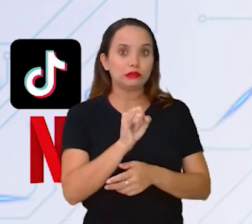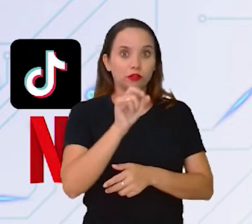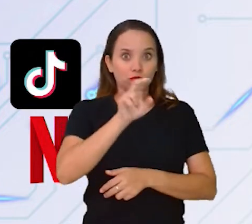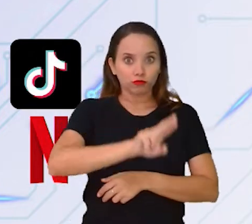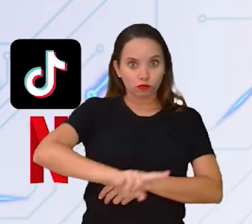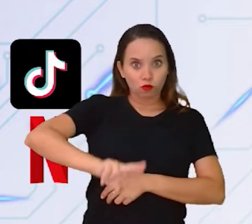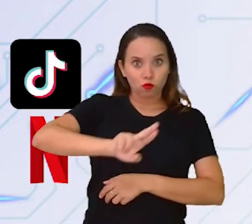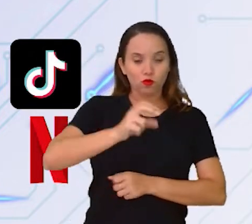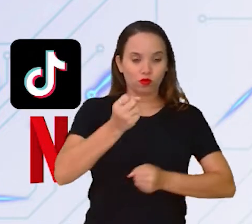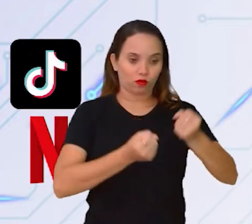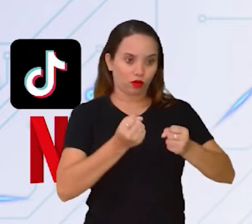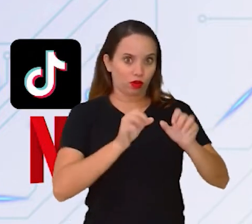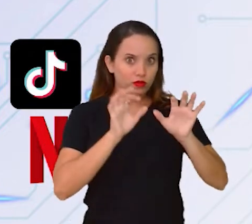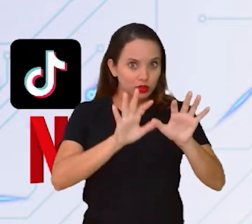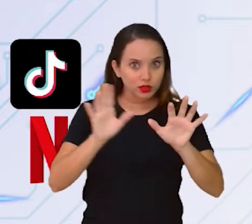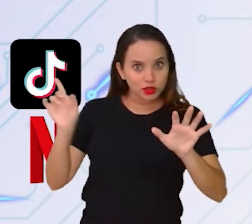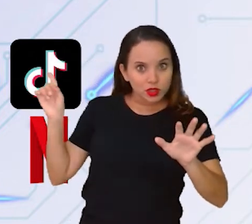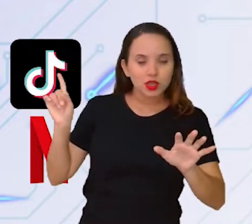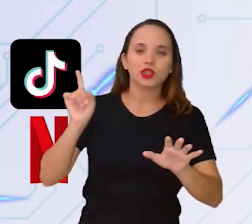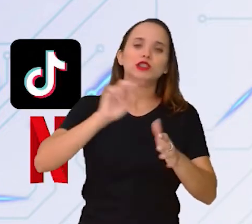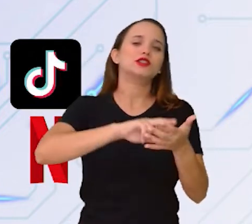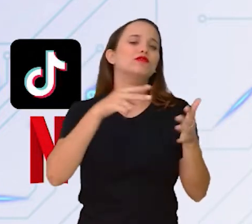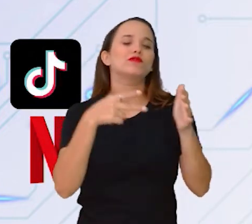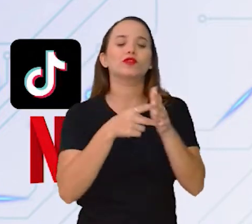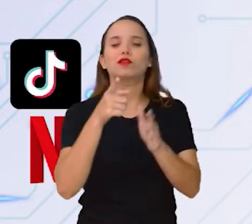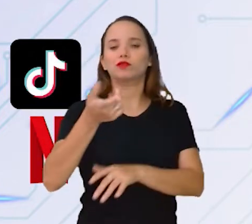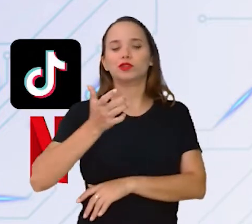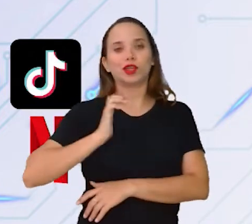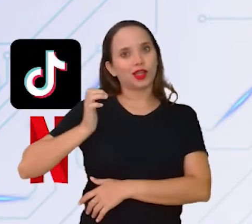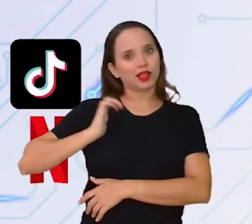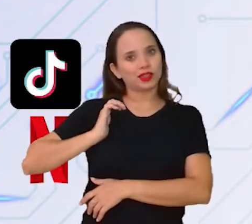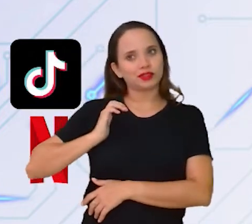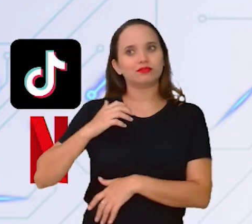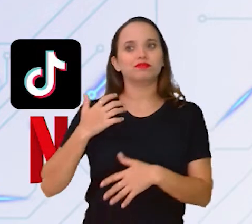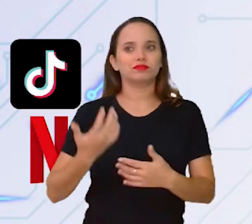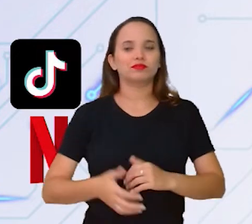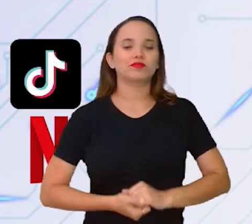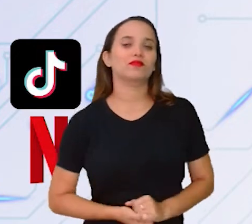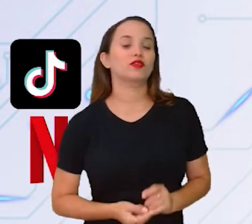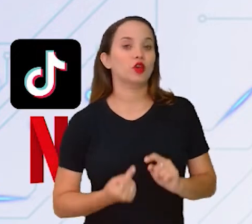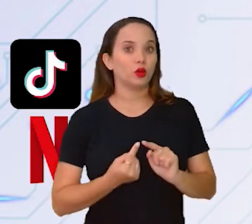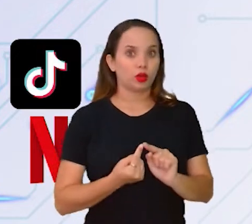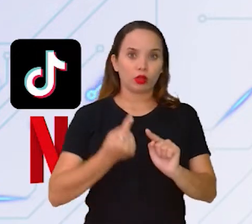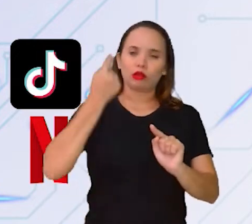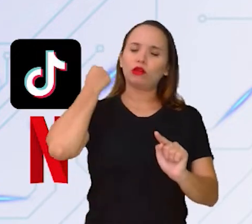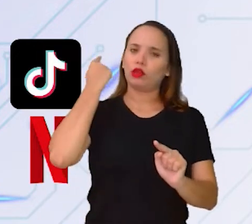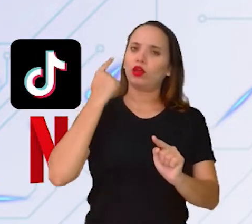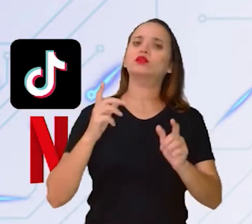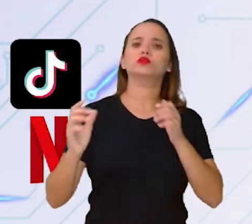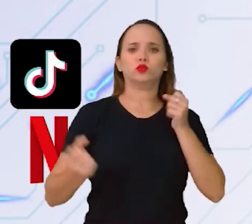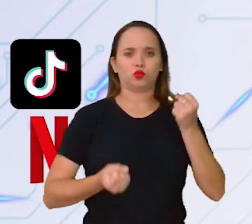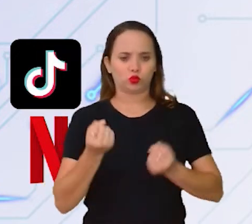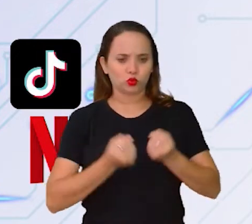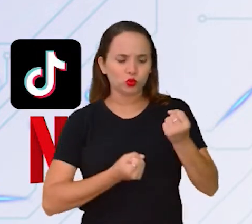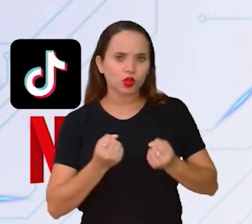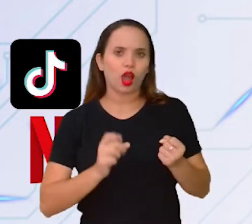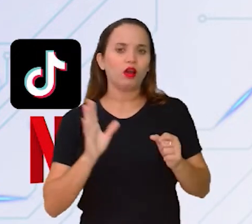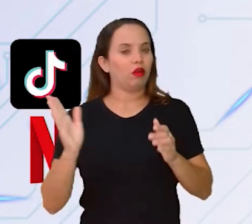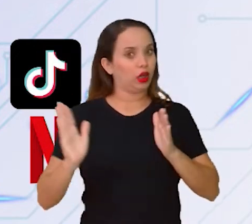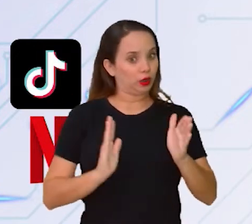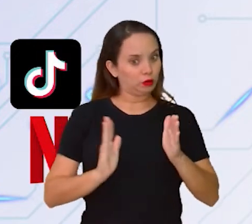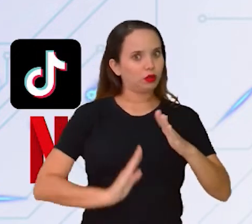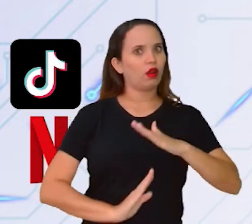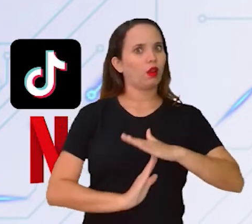é, E a gente observa que num período aí, no caso desse carro, onde os transportes eram bem restritos a alguns tipos de